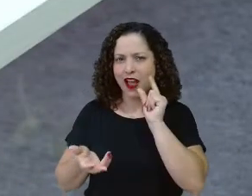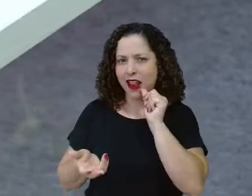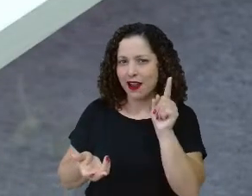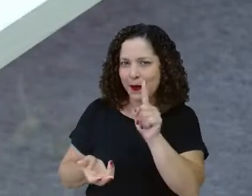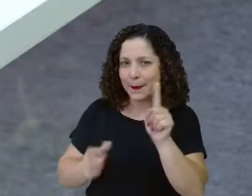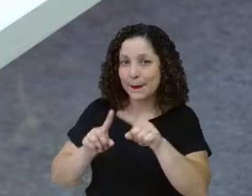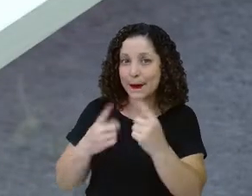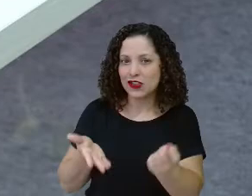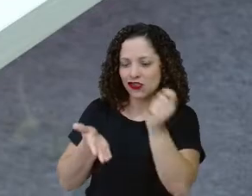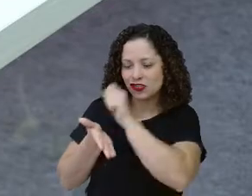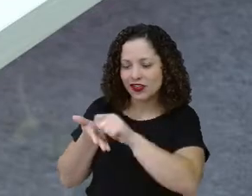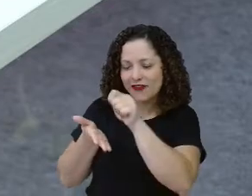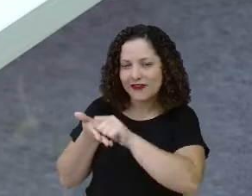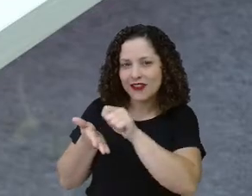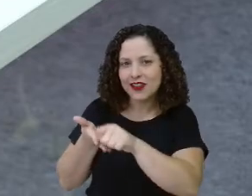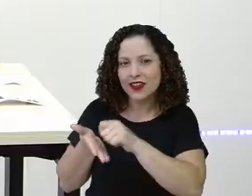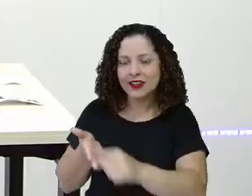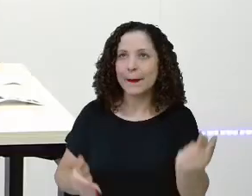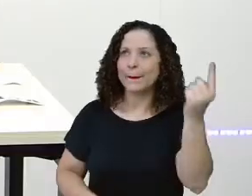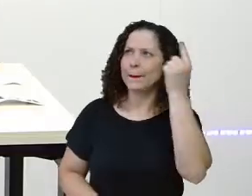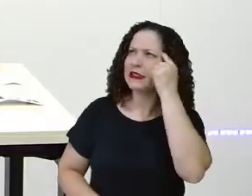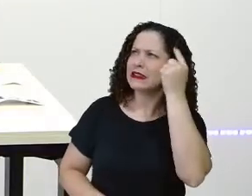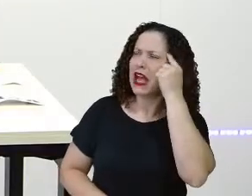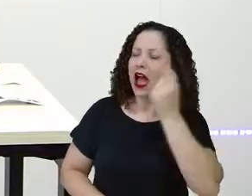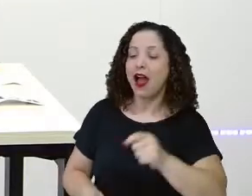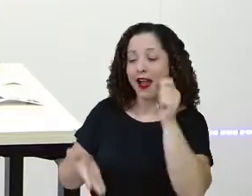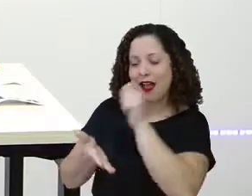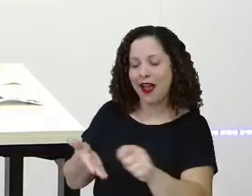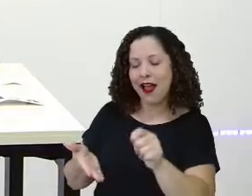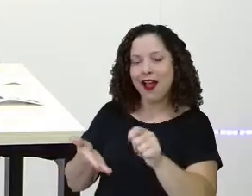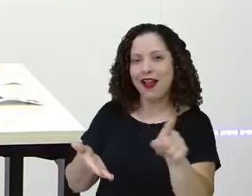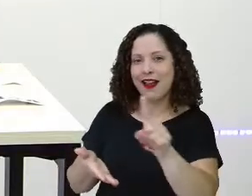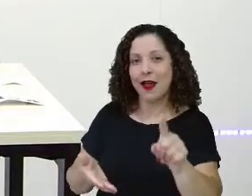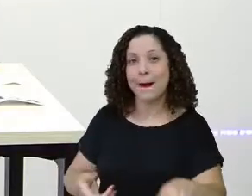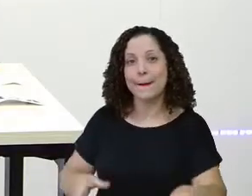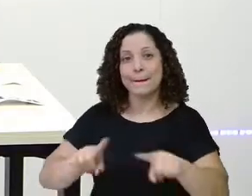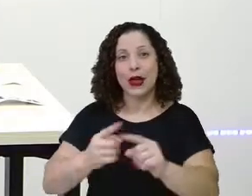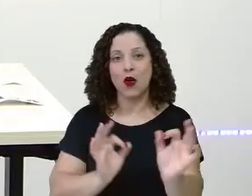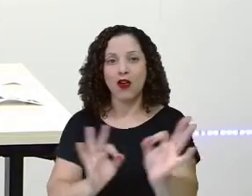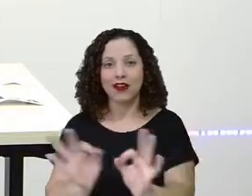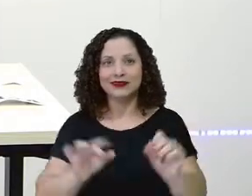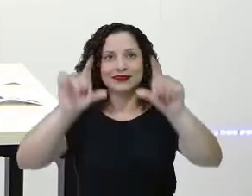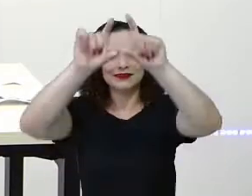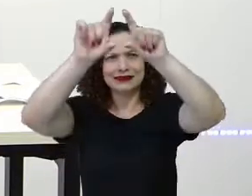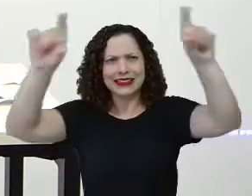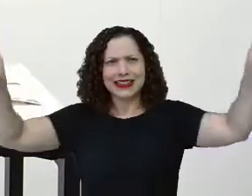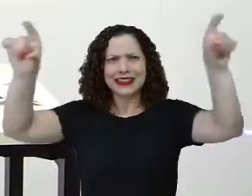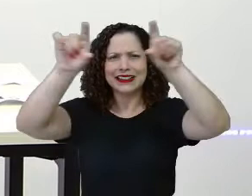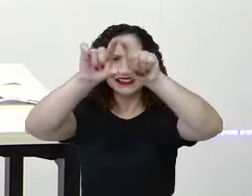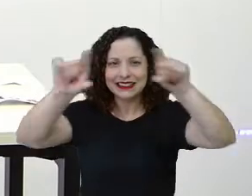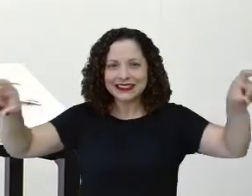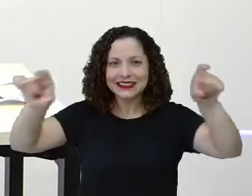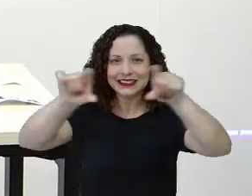E a gente tá escrevendo o a gente tá colocando, pensando e colocando no lugar certo! Vamos pegar outro? Hum!